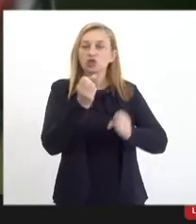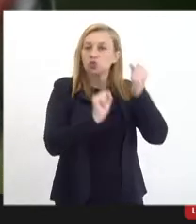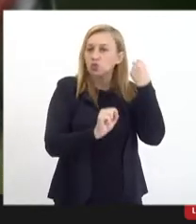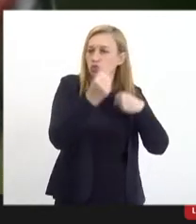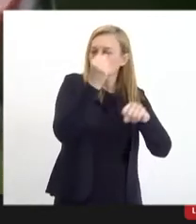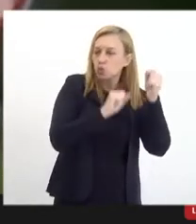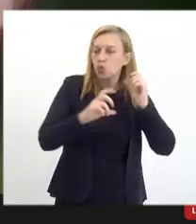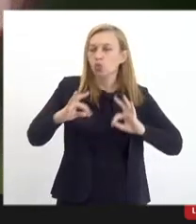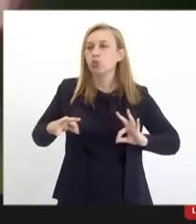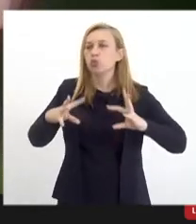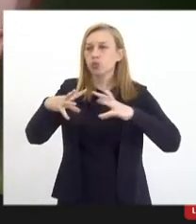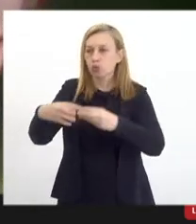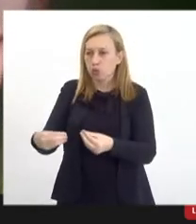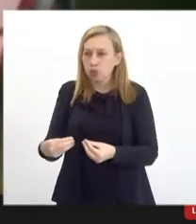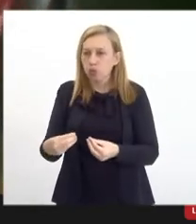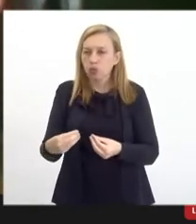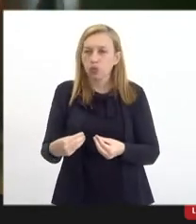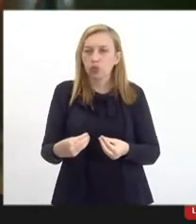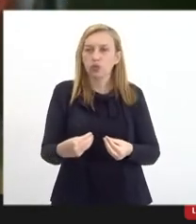toda essa